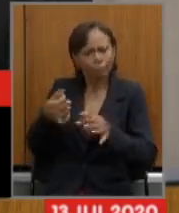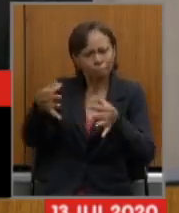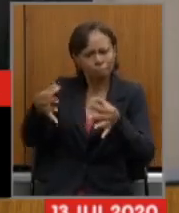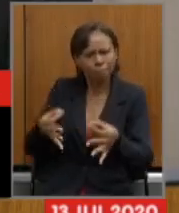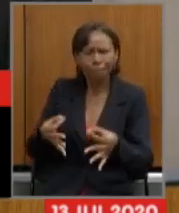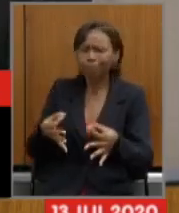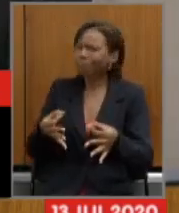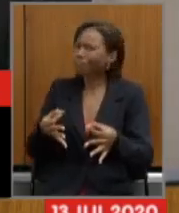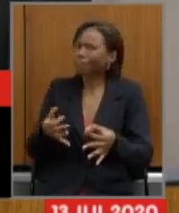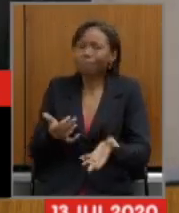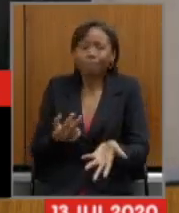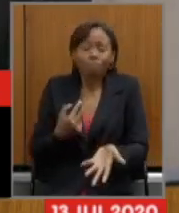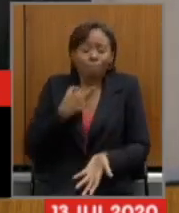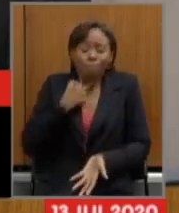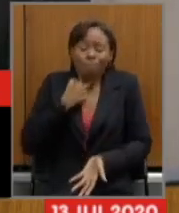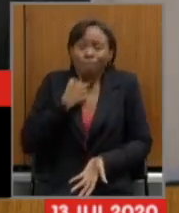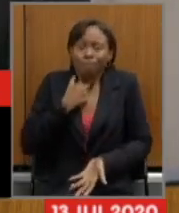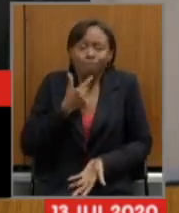lamentavelmente